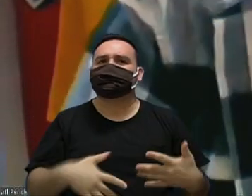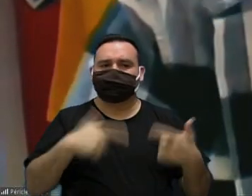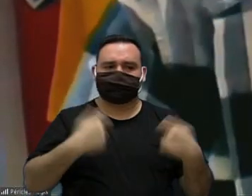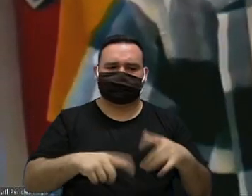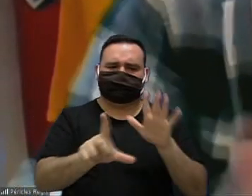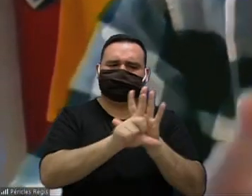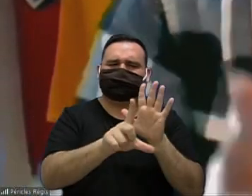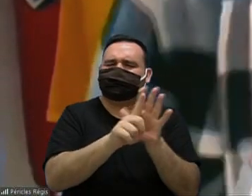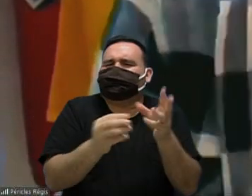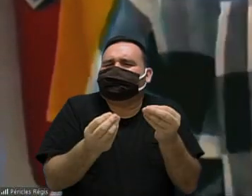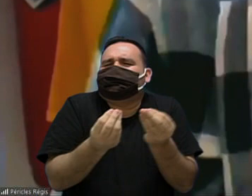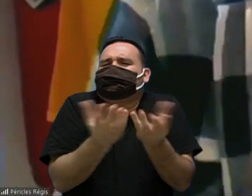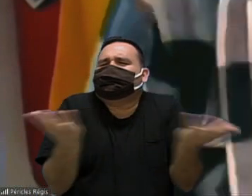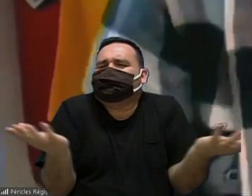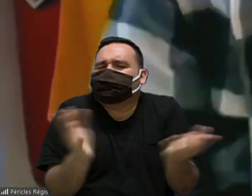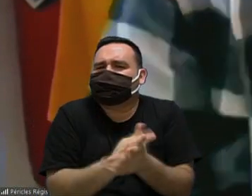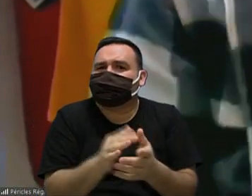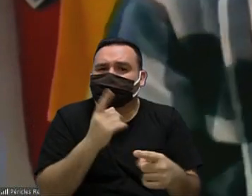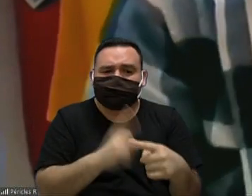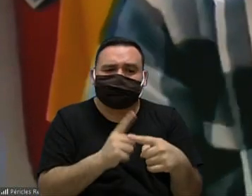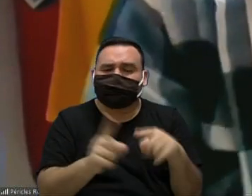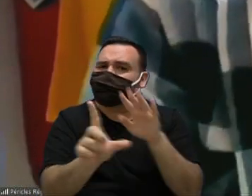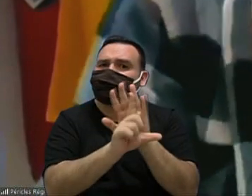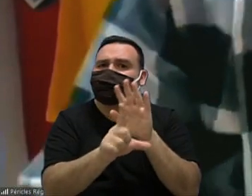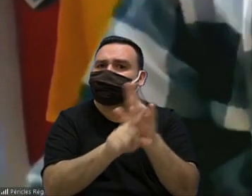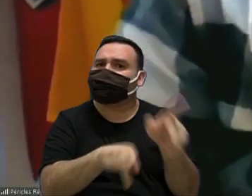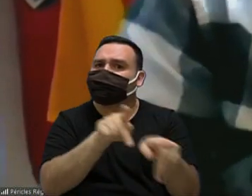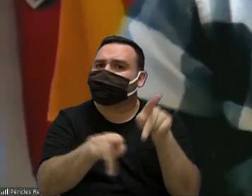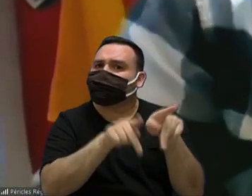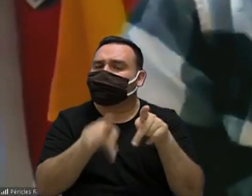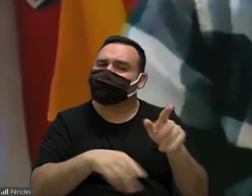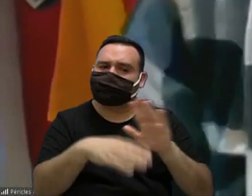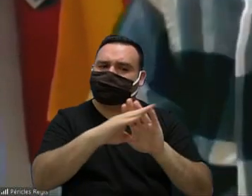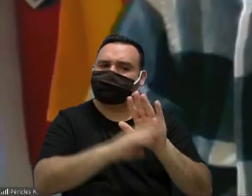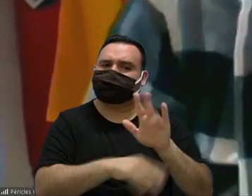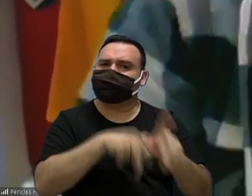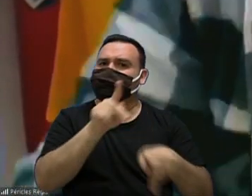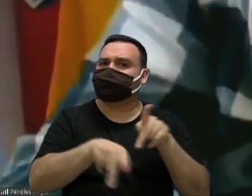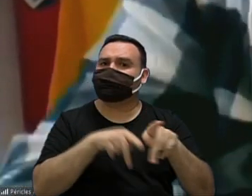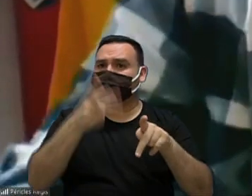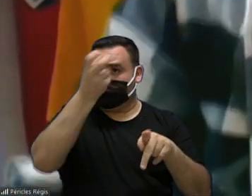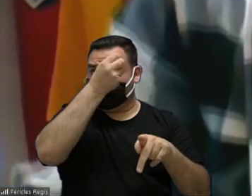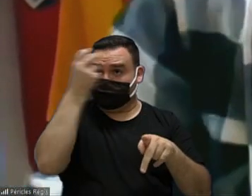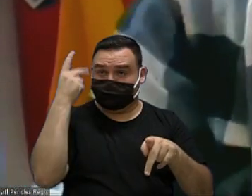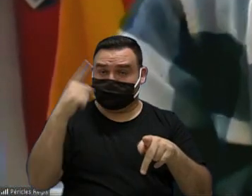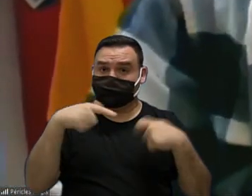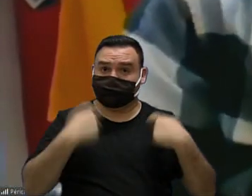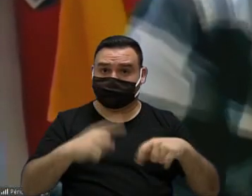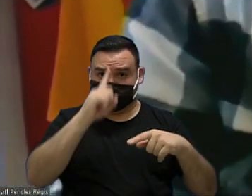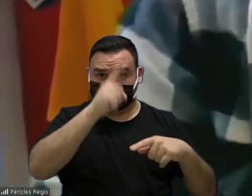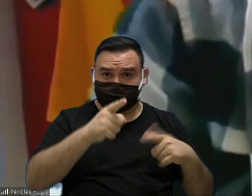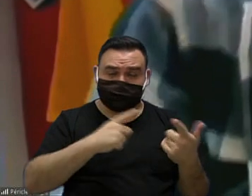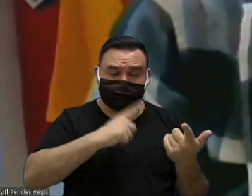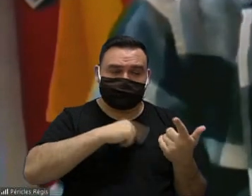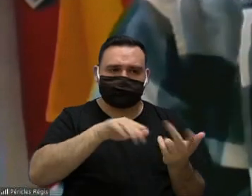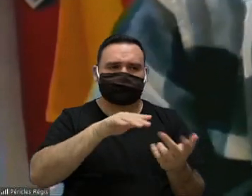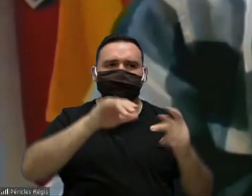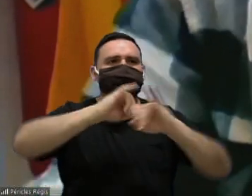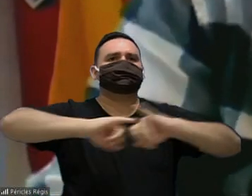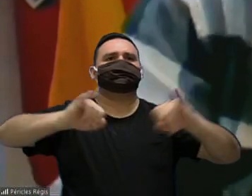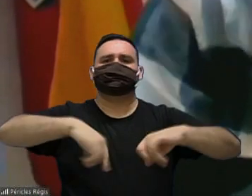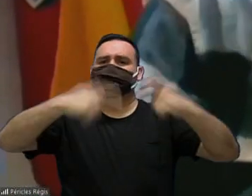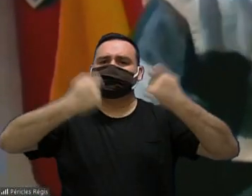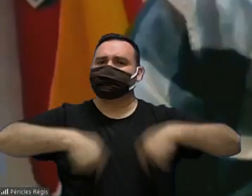precisa ter uma lei para isso porque eu acredito que é uma política pública o próprio executivo ele dá as coordenadas não precisa da publicidade